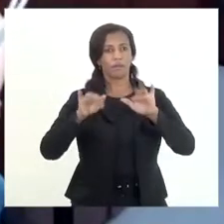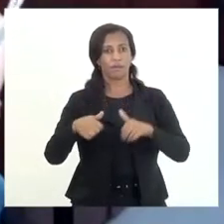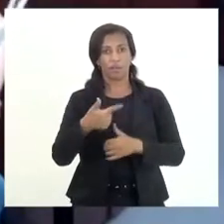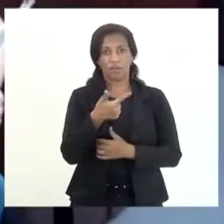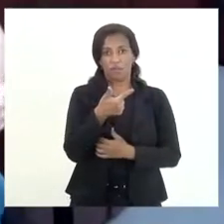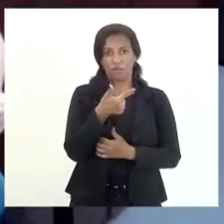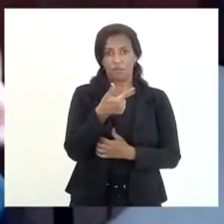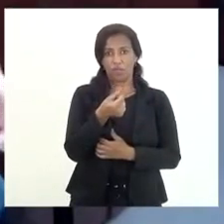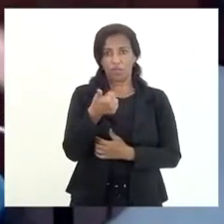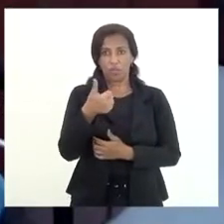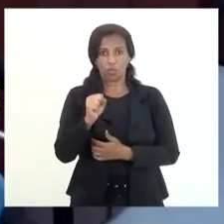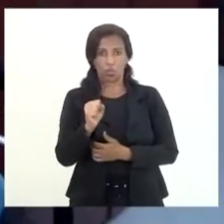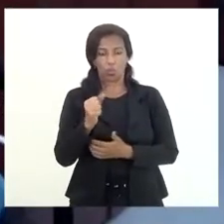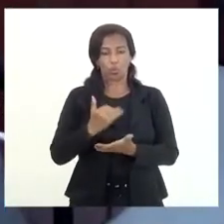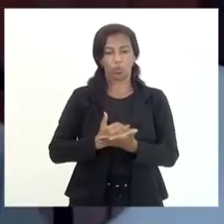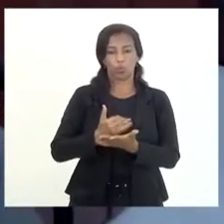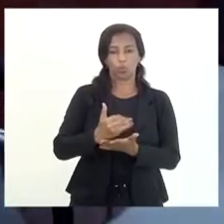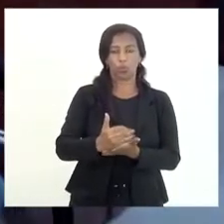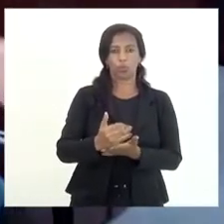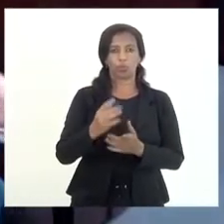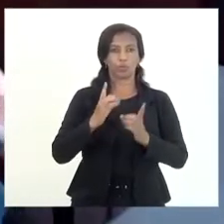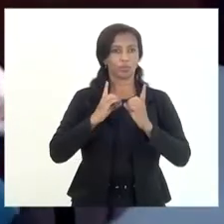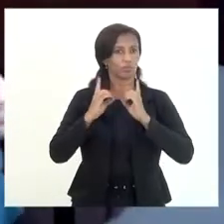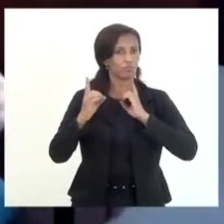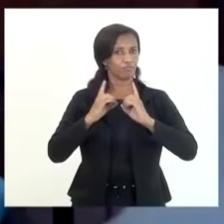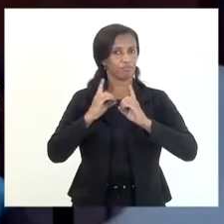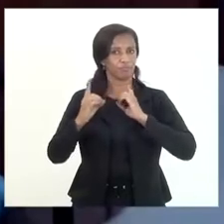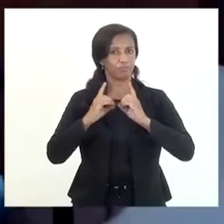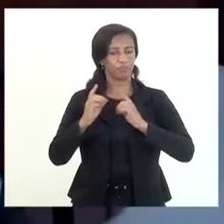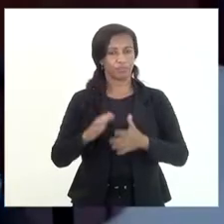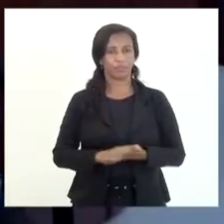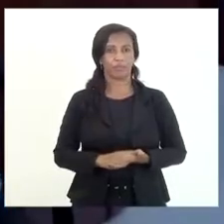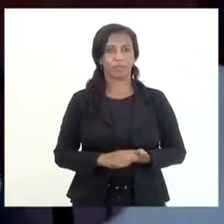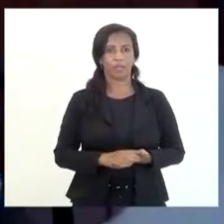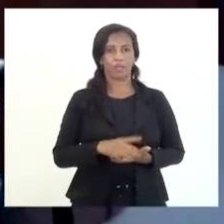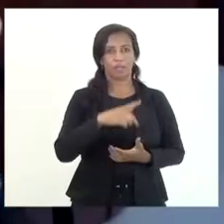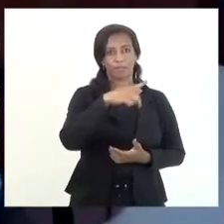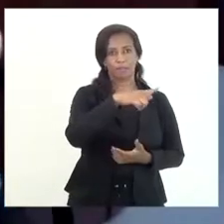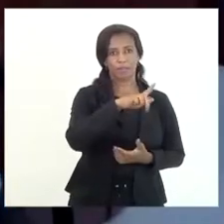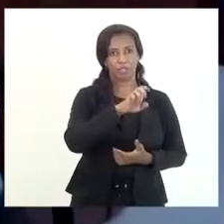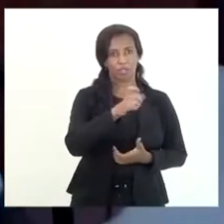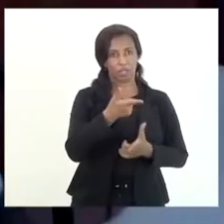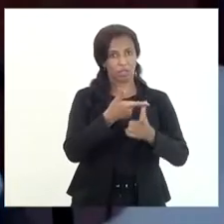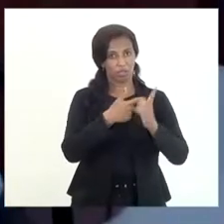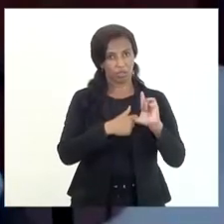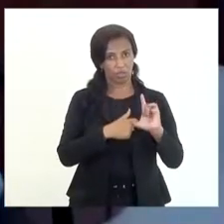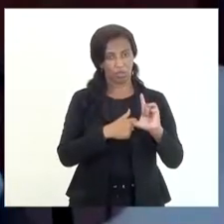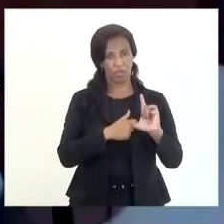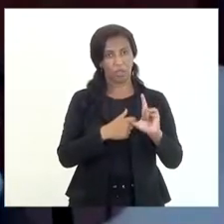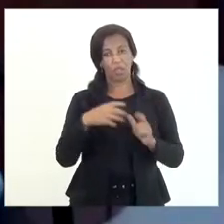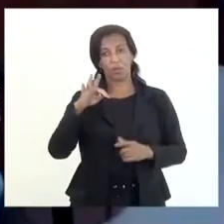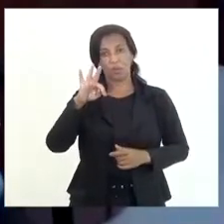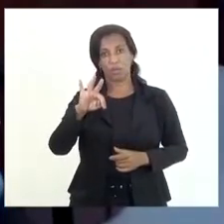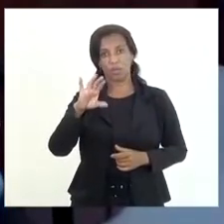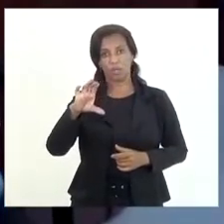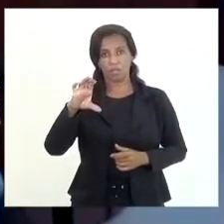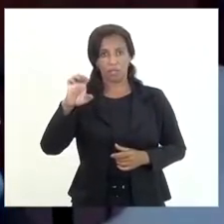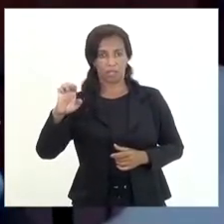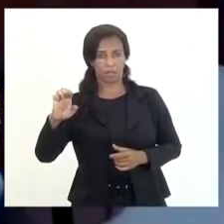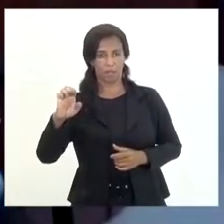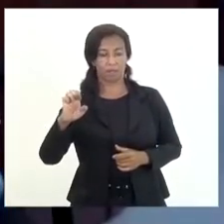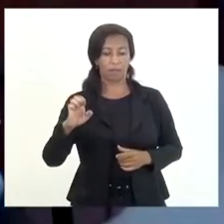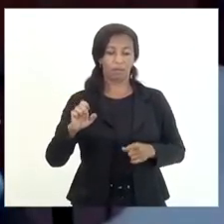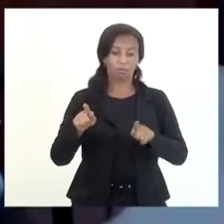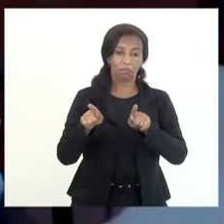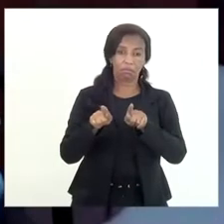2018 quando começou esse diálogo entre a Procuradoria da Dívida Ativa e o TCE até porque